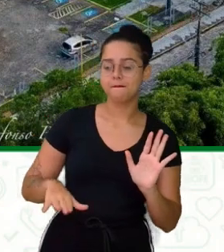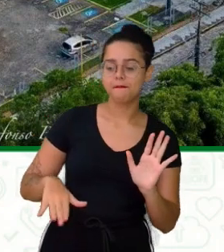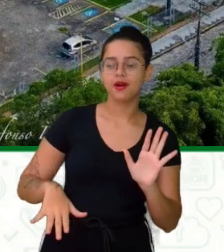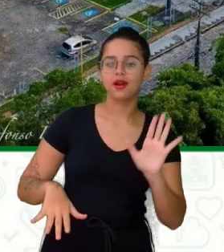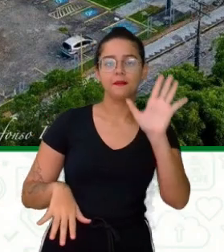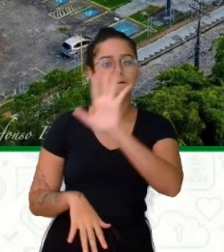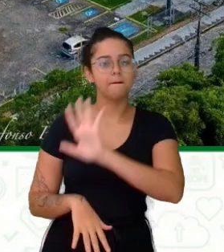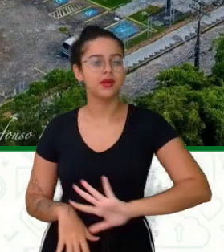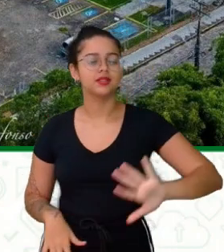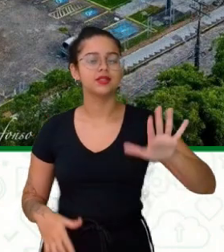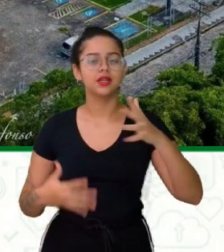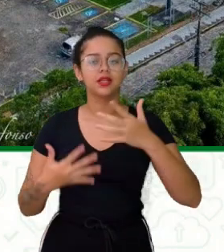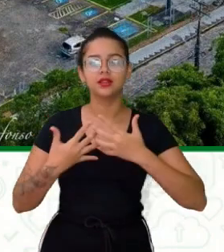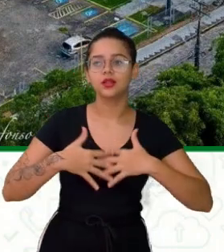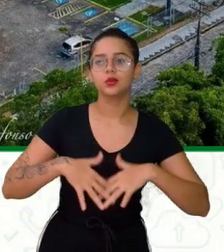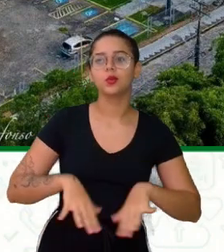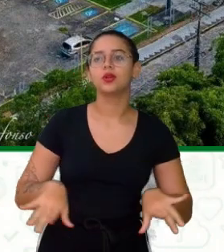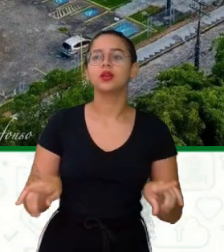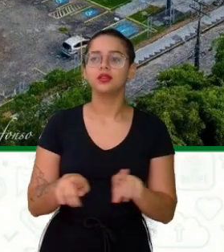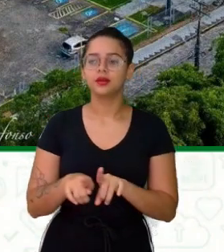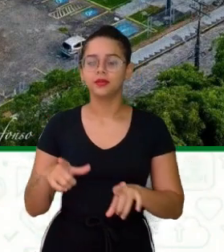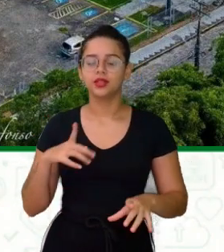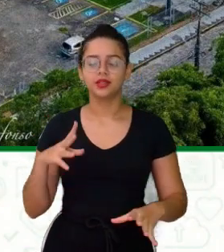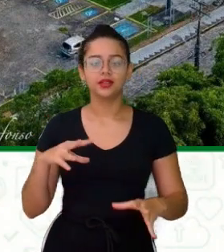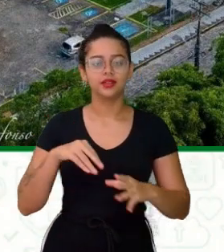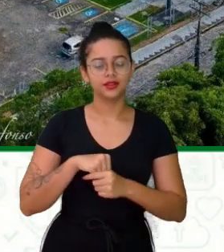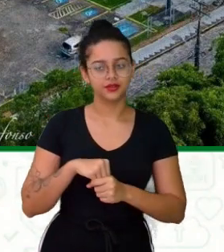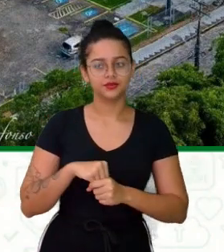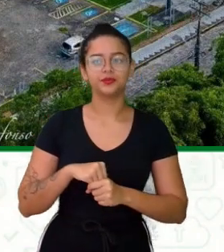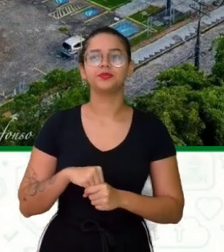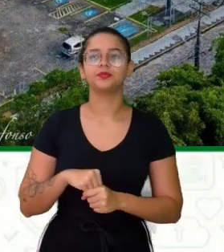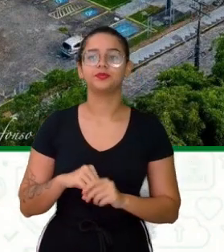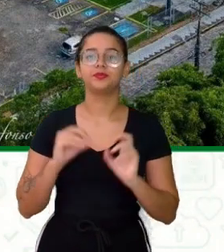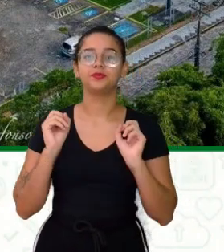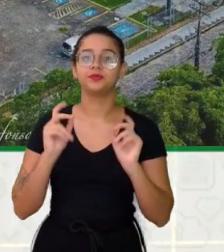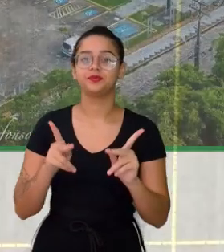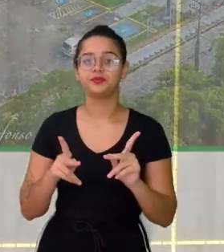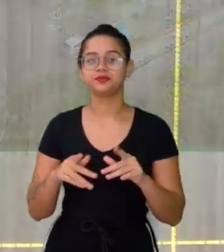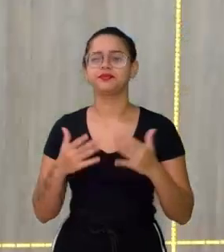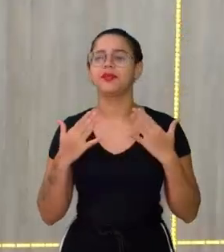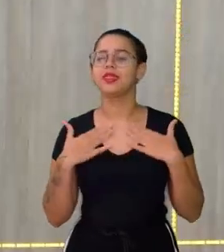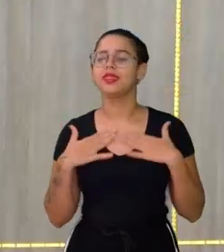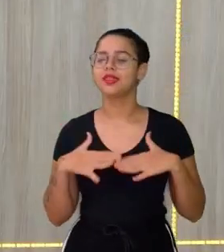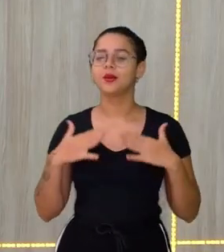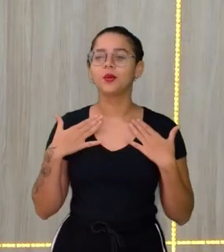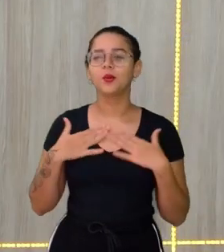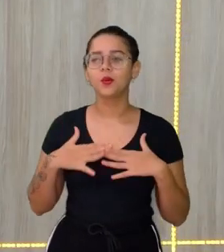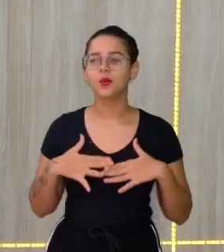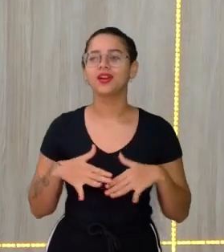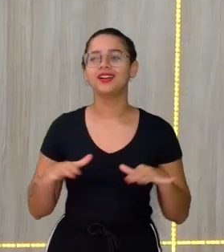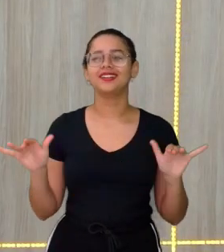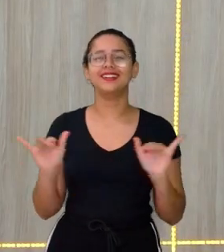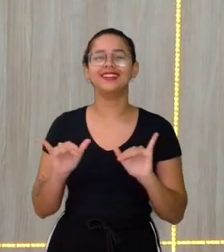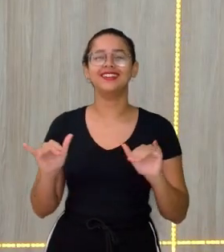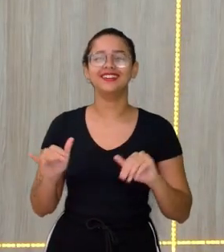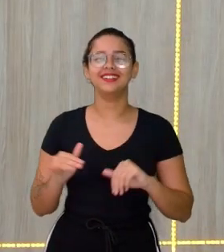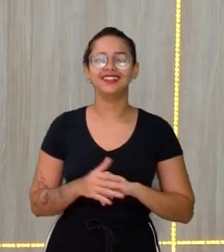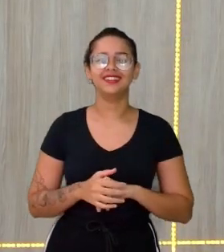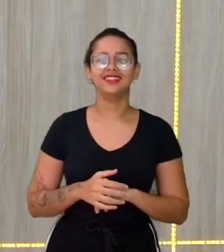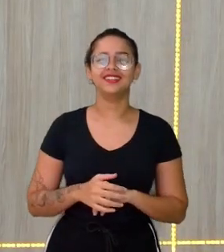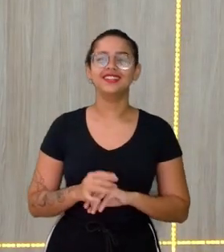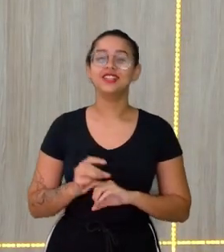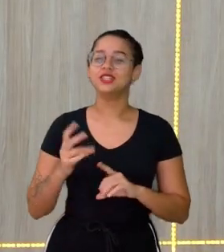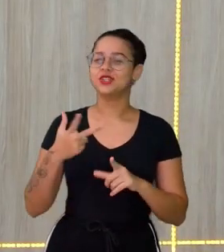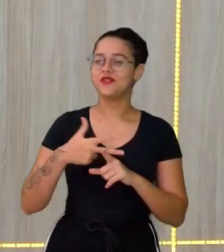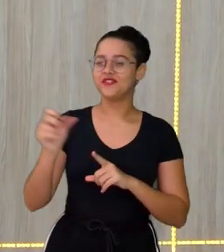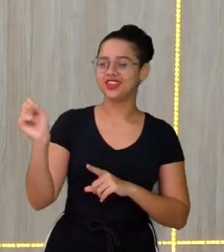paisagens naturais Também fazem Parte disso Beleza É tranquilidade Demais Pessoal Só